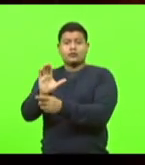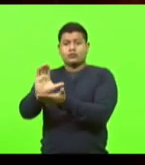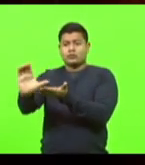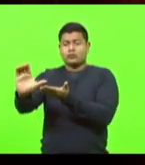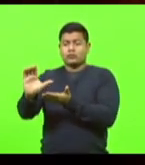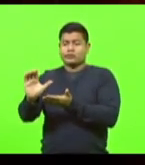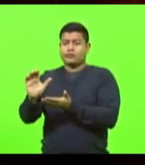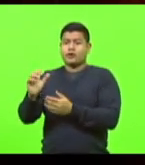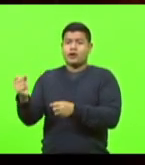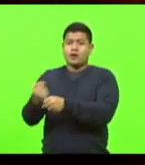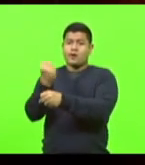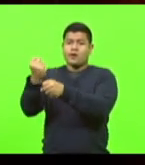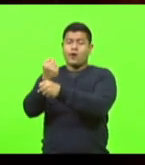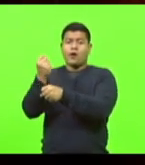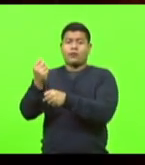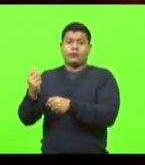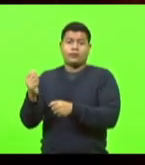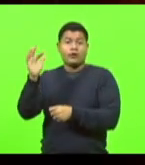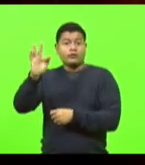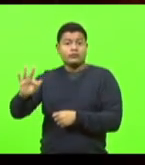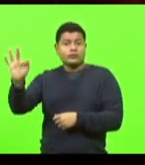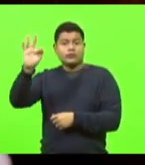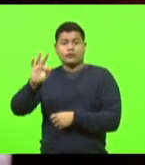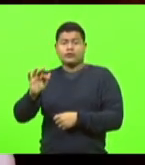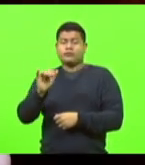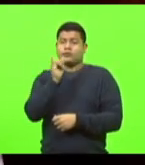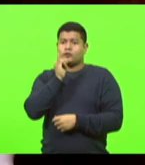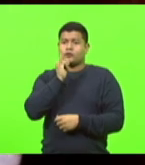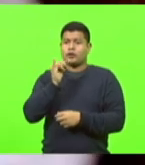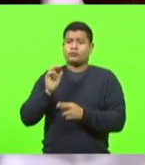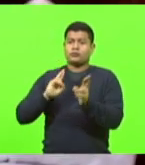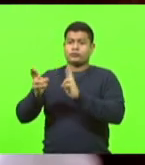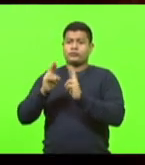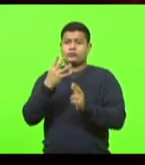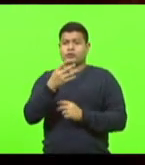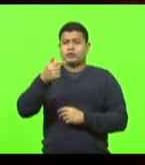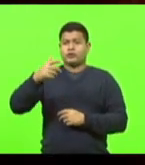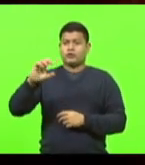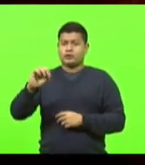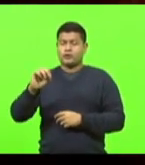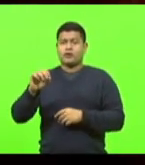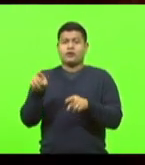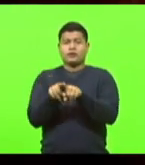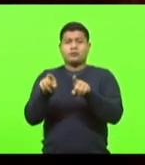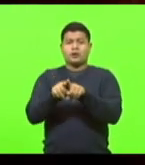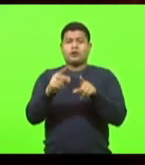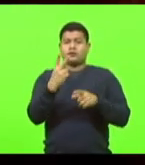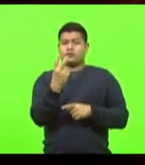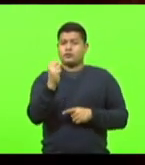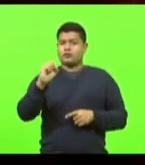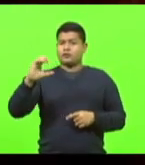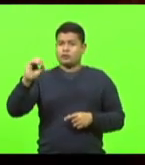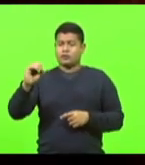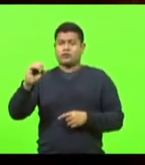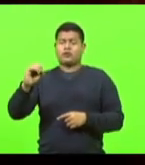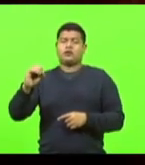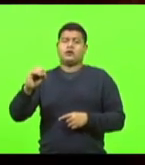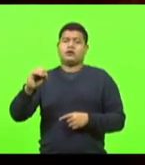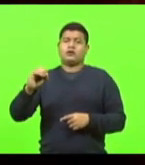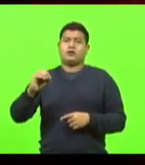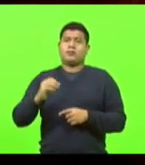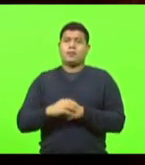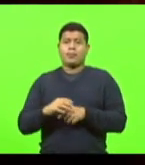470, a própria 280 entre a 101 e o Porto de São Francisco